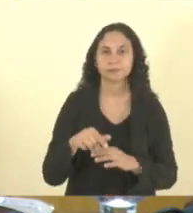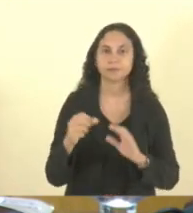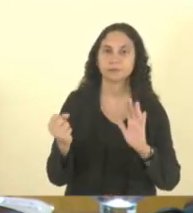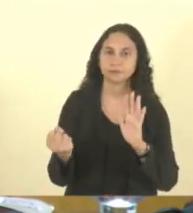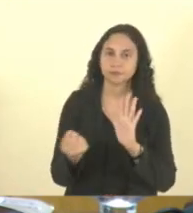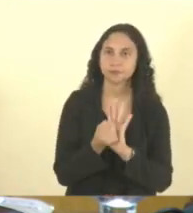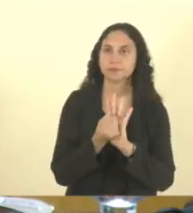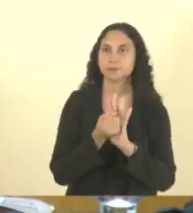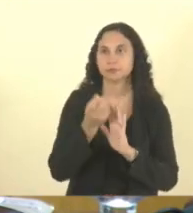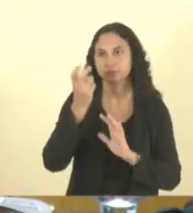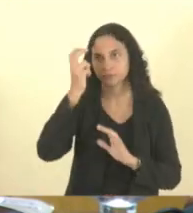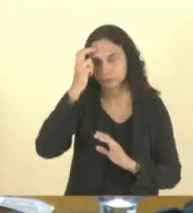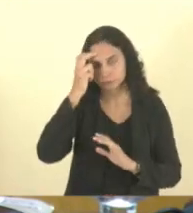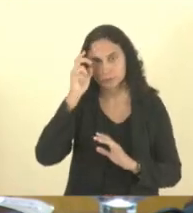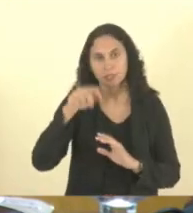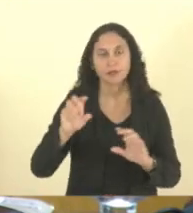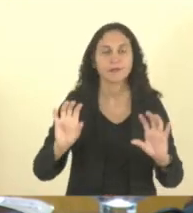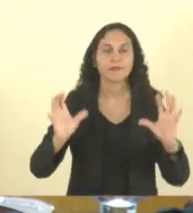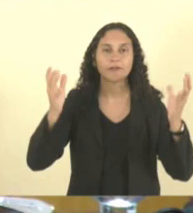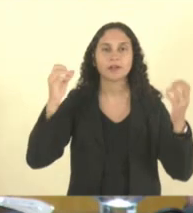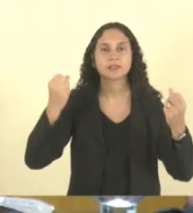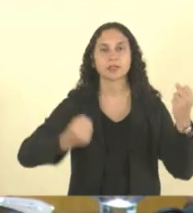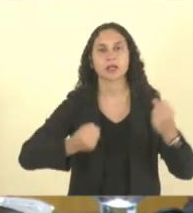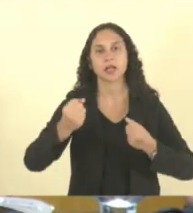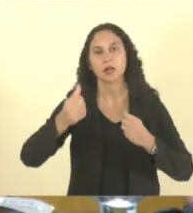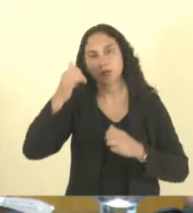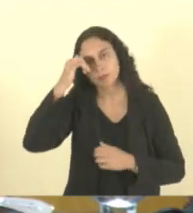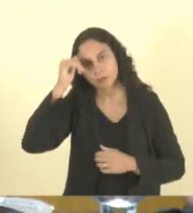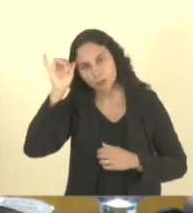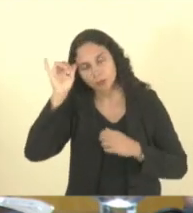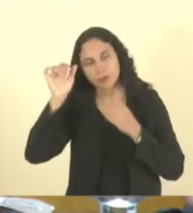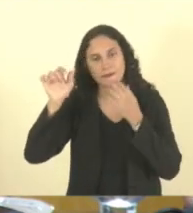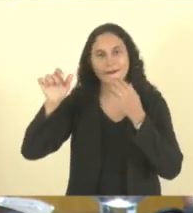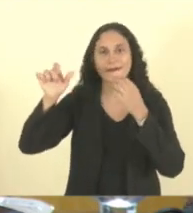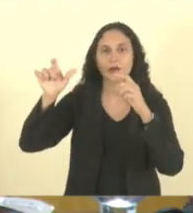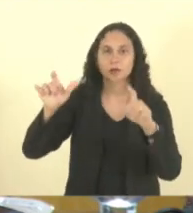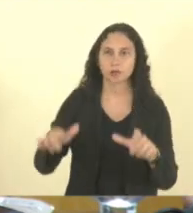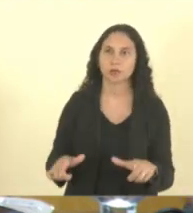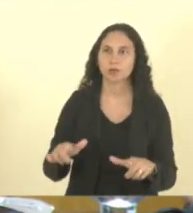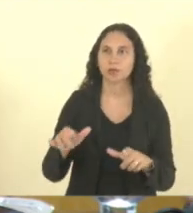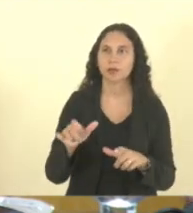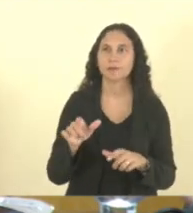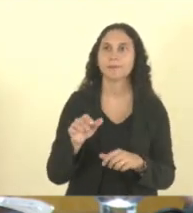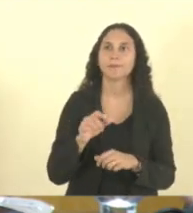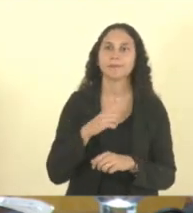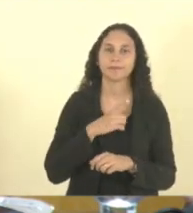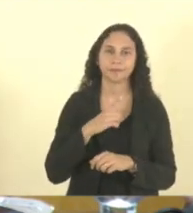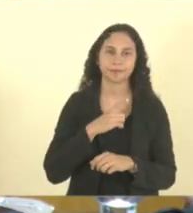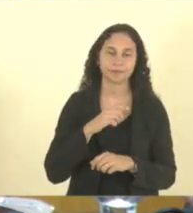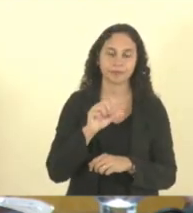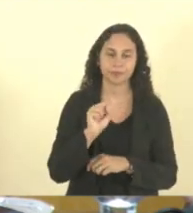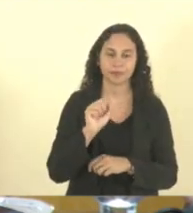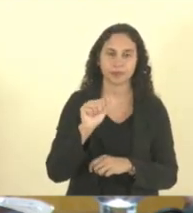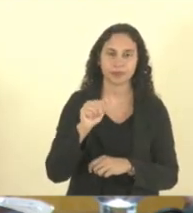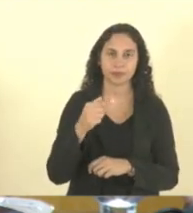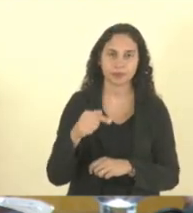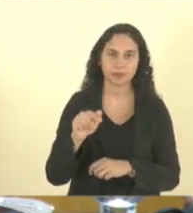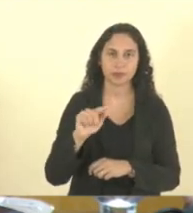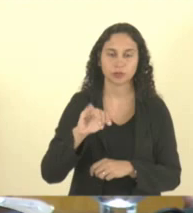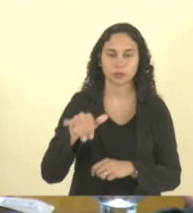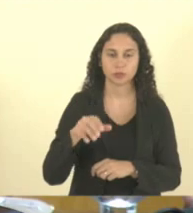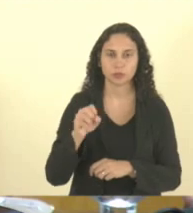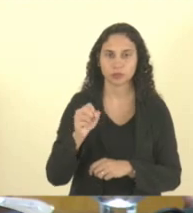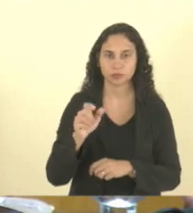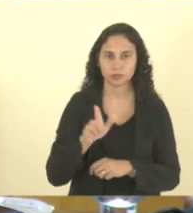Espírito Santo à festa do carro de boi de São José do Calçado. Temos mais um projeto pedido de prioridade que é 809